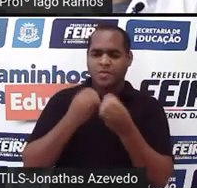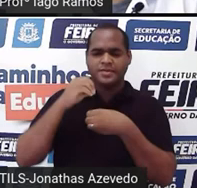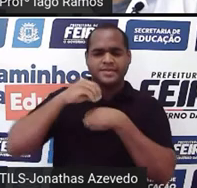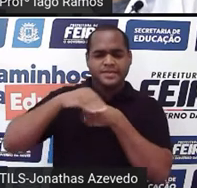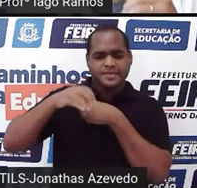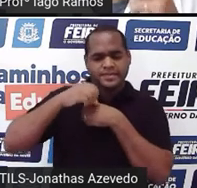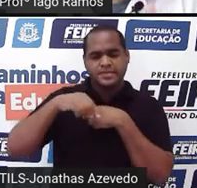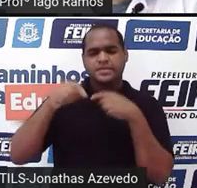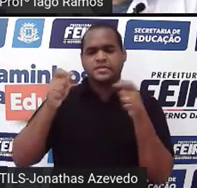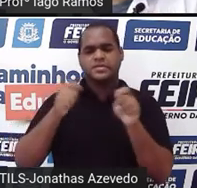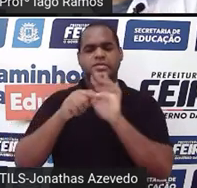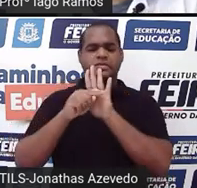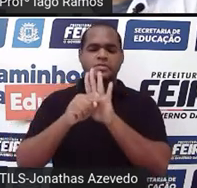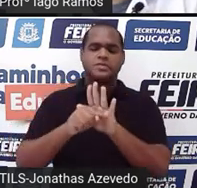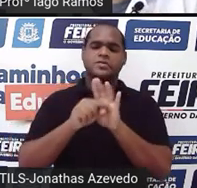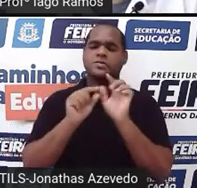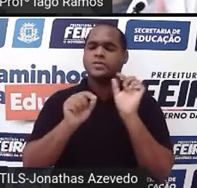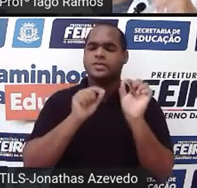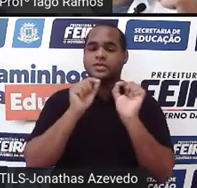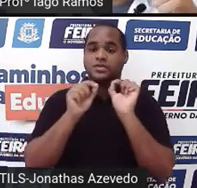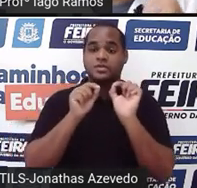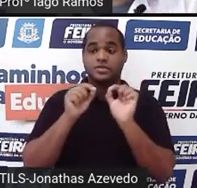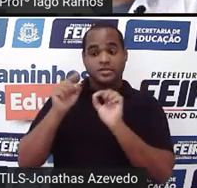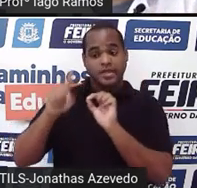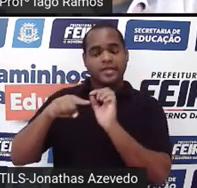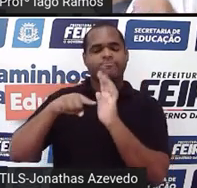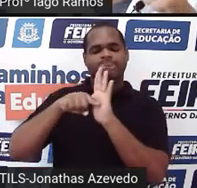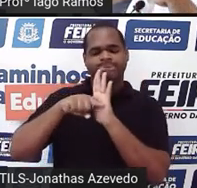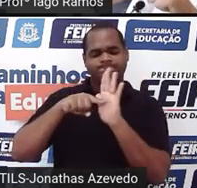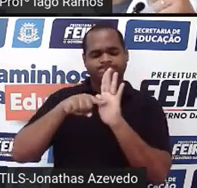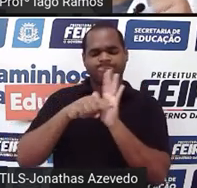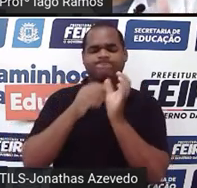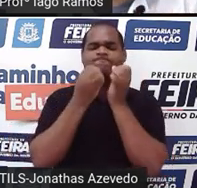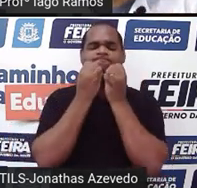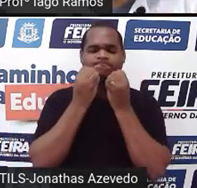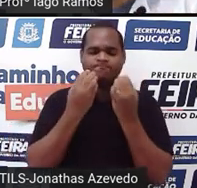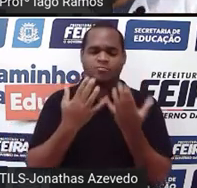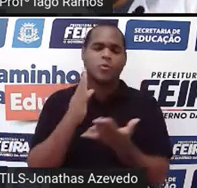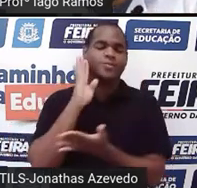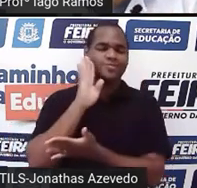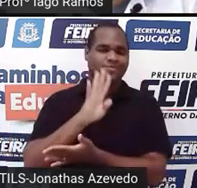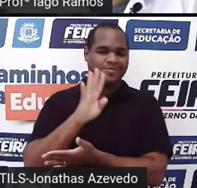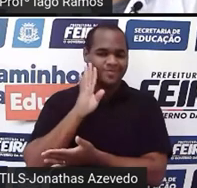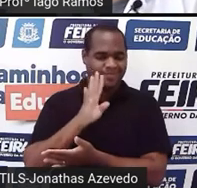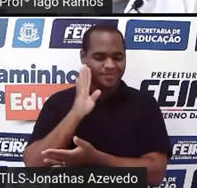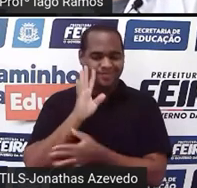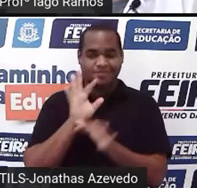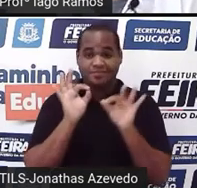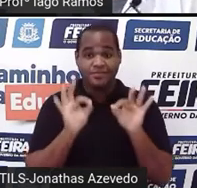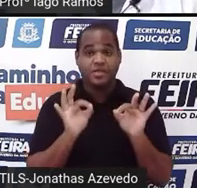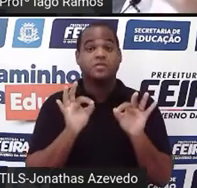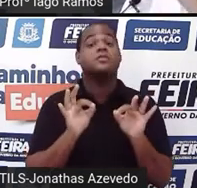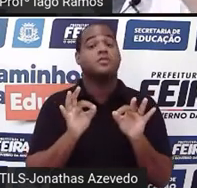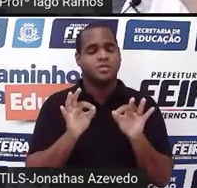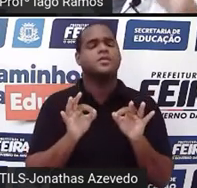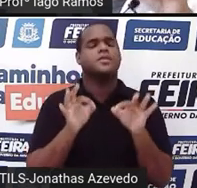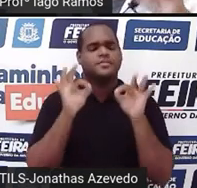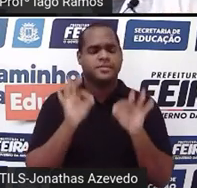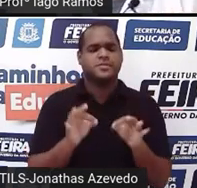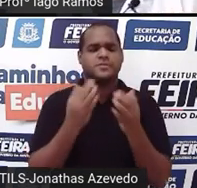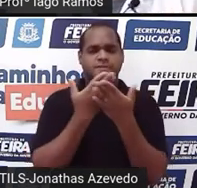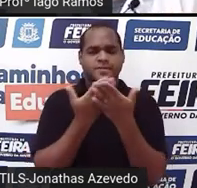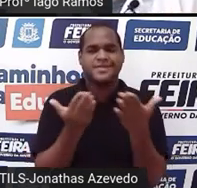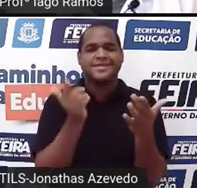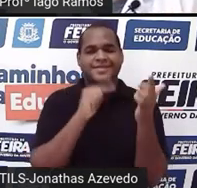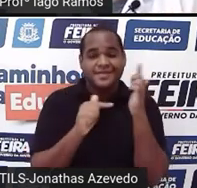Tá bom? E essa pesquisa aqui, ó, é uma pesquisa bacana, é uma pesquisa legal, certo? E certamente, você